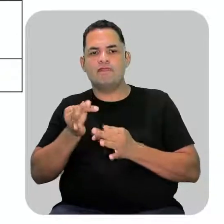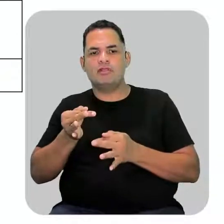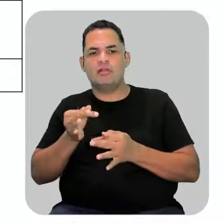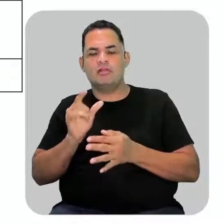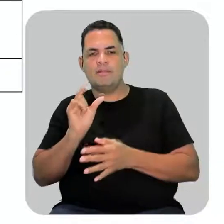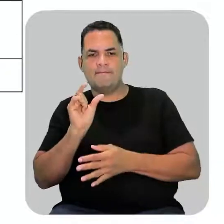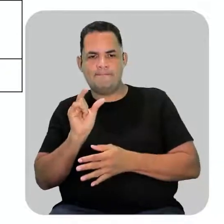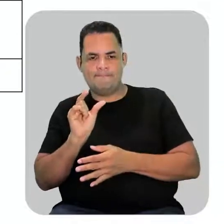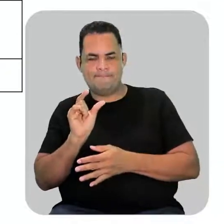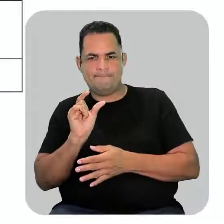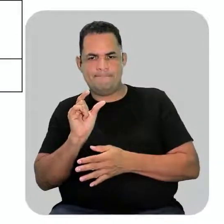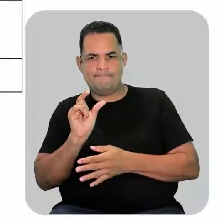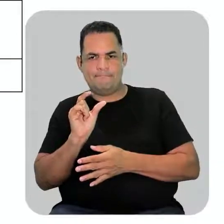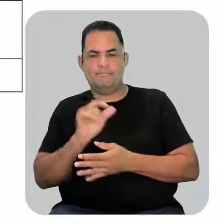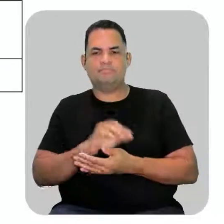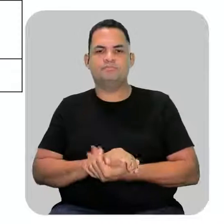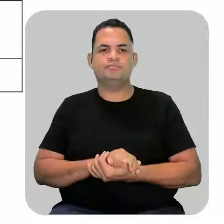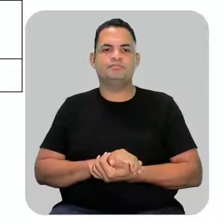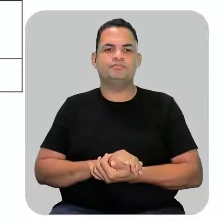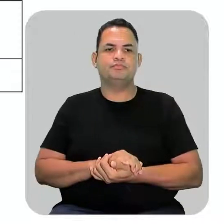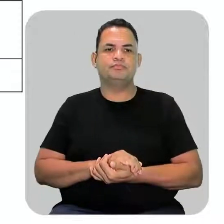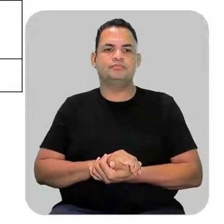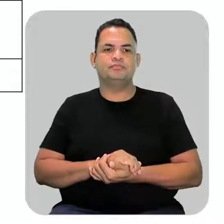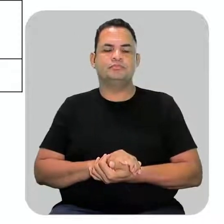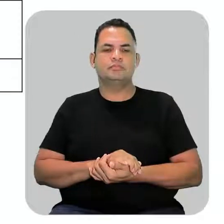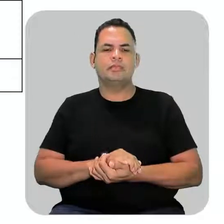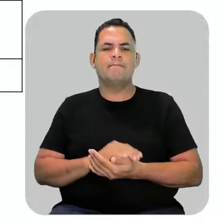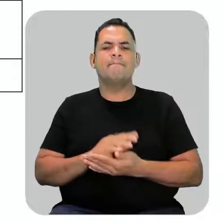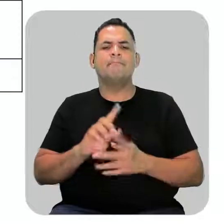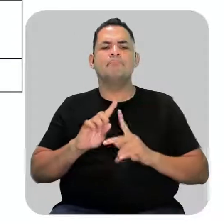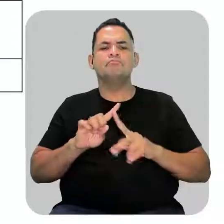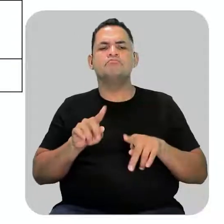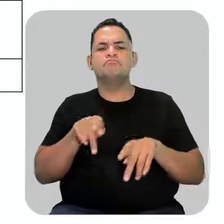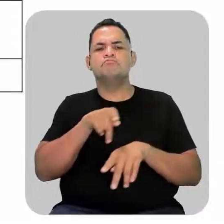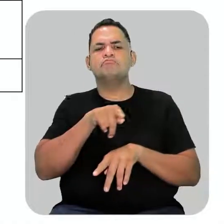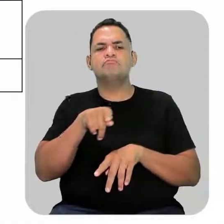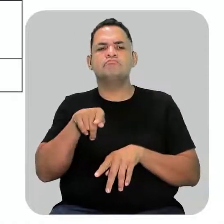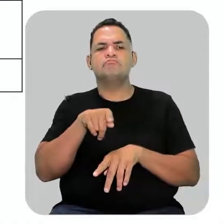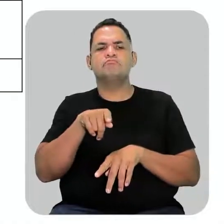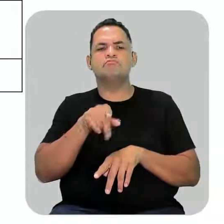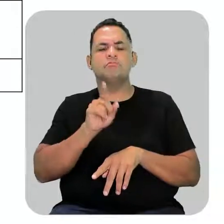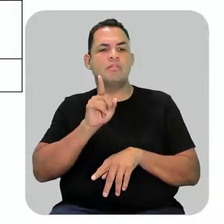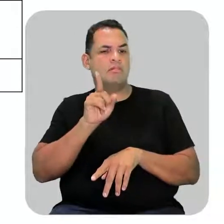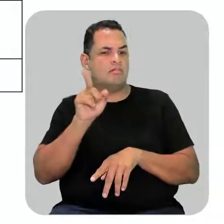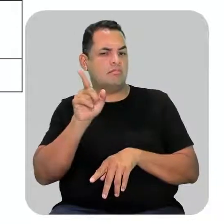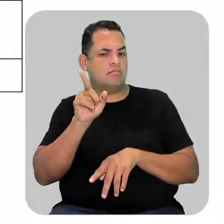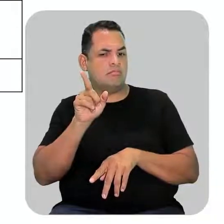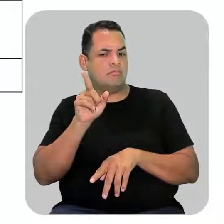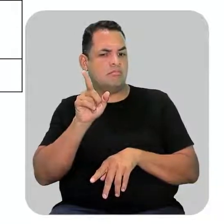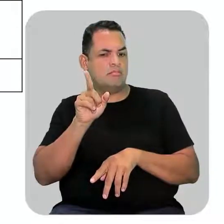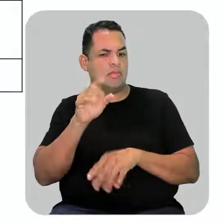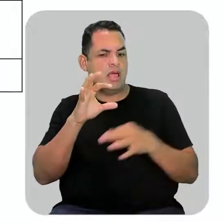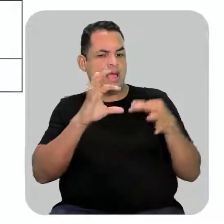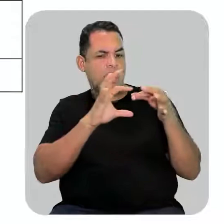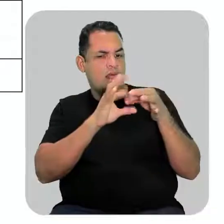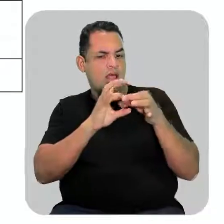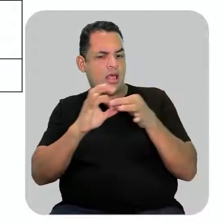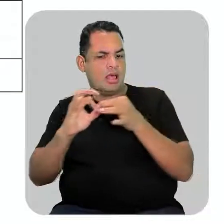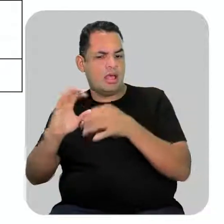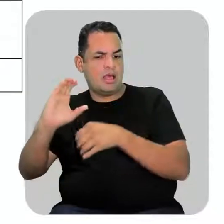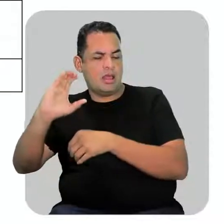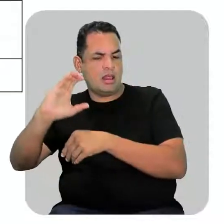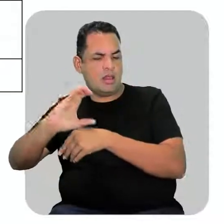juntando tudo fica metil. Mas, professora, lá nas nossas cadeias carbônicas,